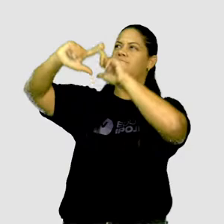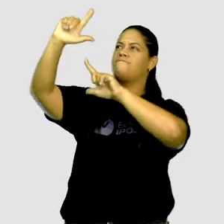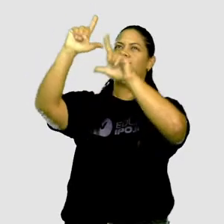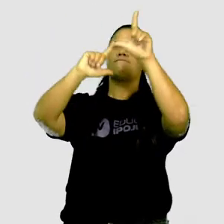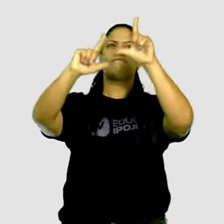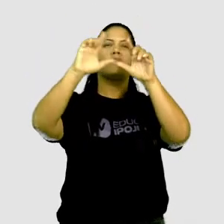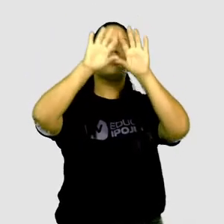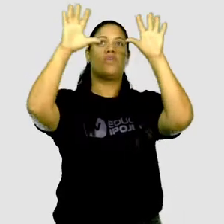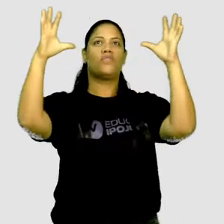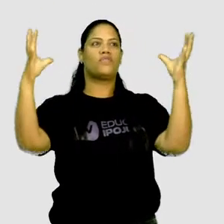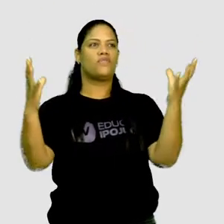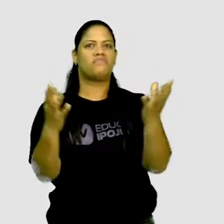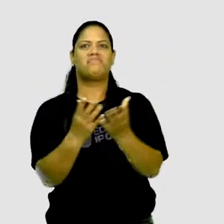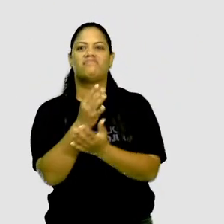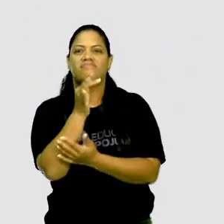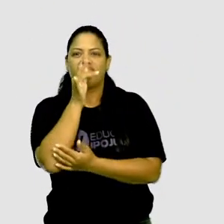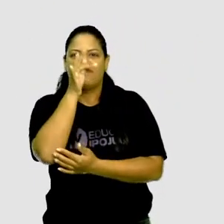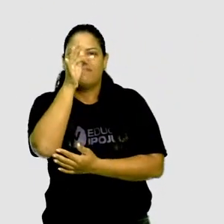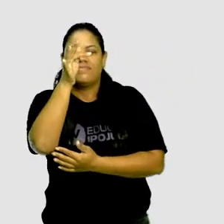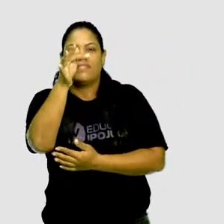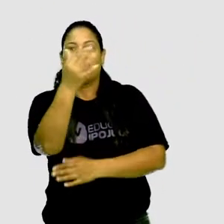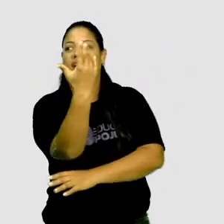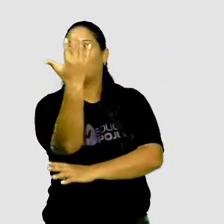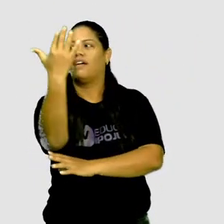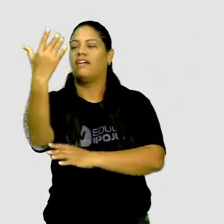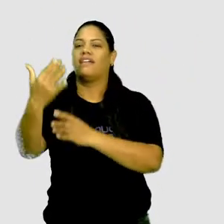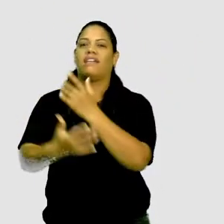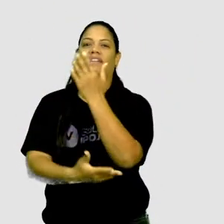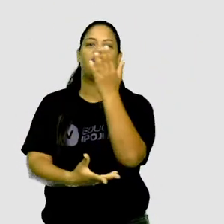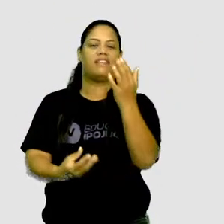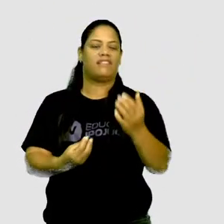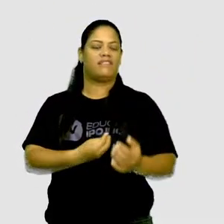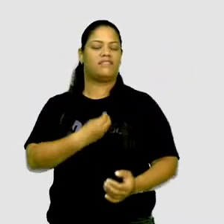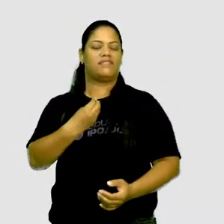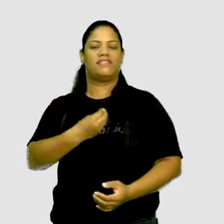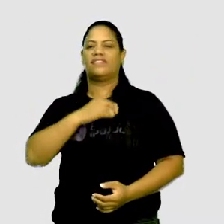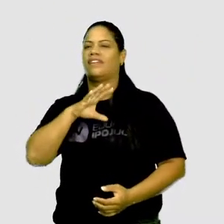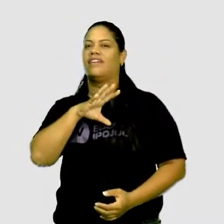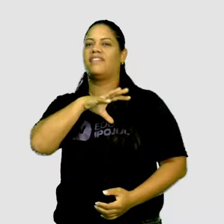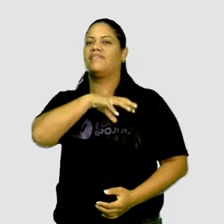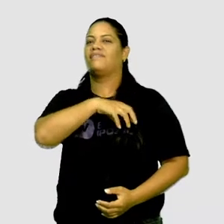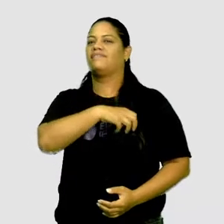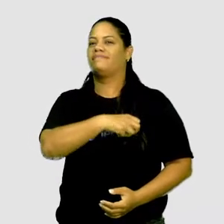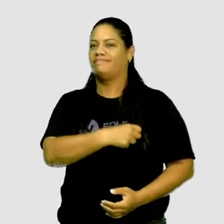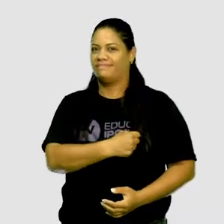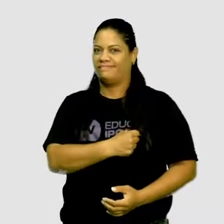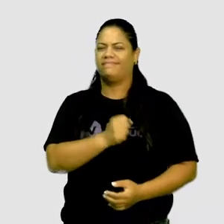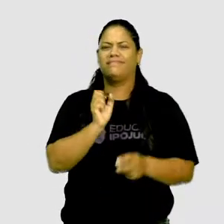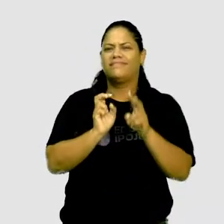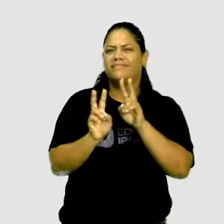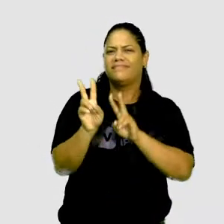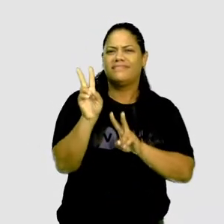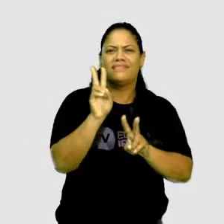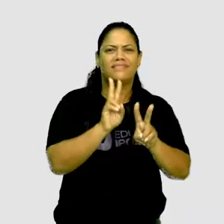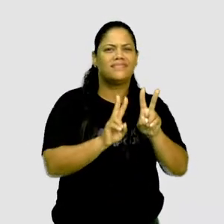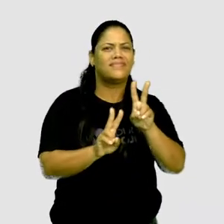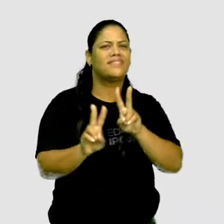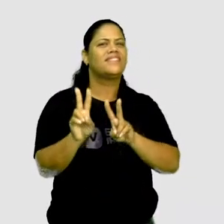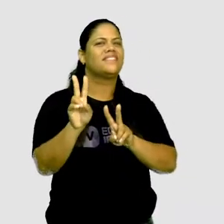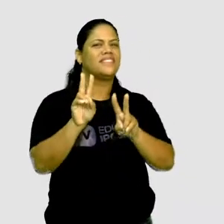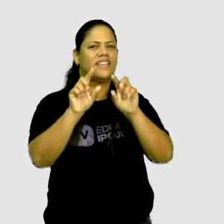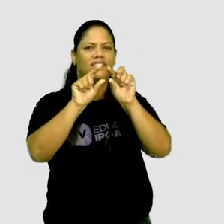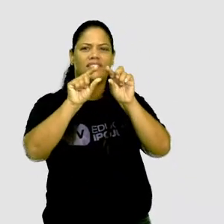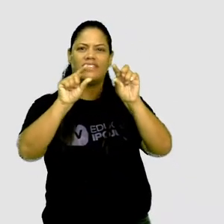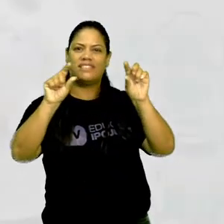várzeas tem mais flores, nossos bosques tem mais vida, nossa vida mais amores. Observem aí que esses